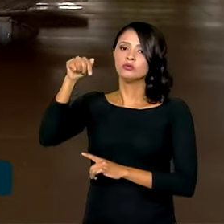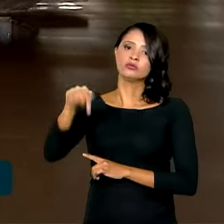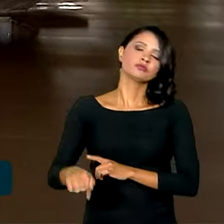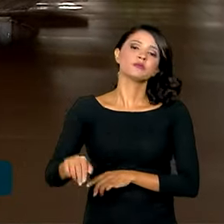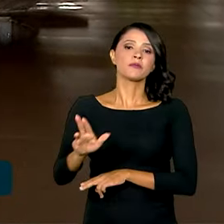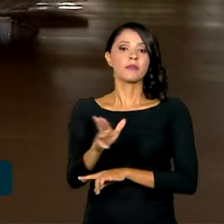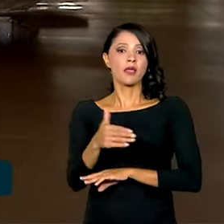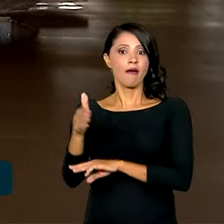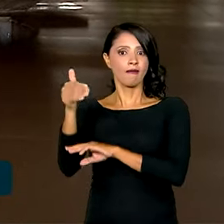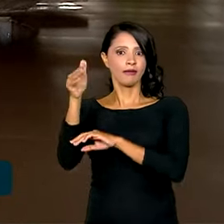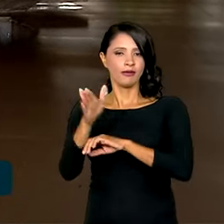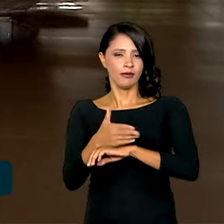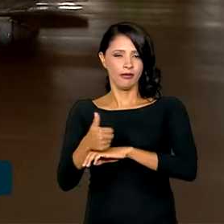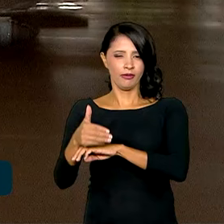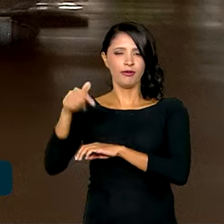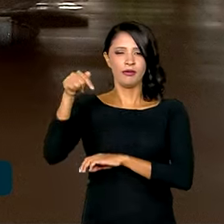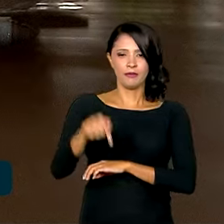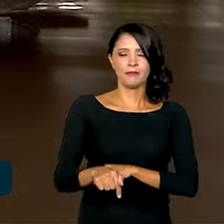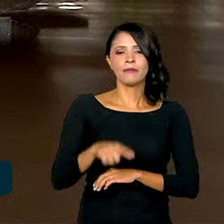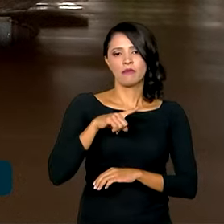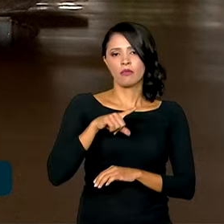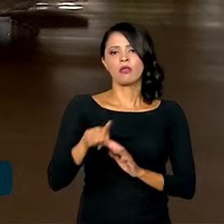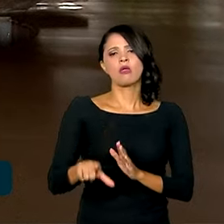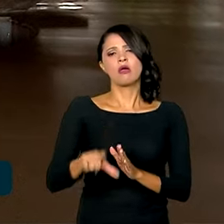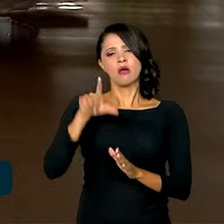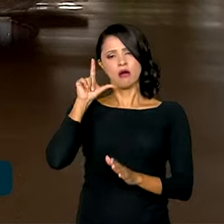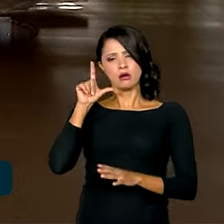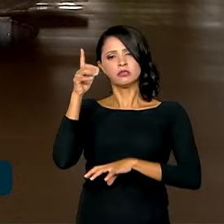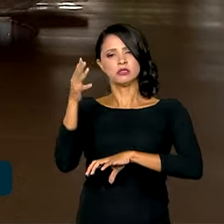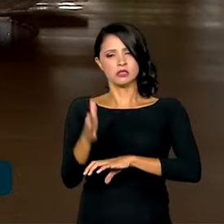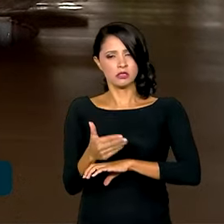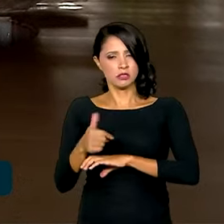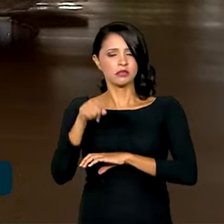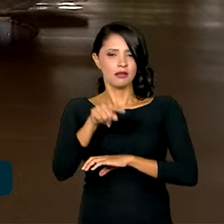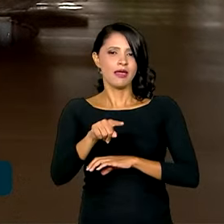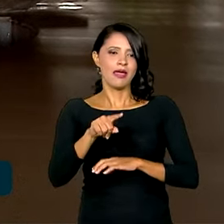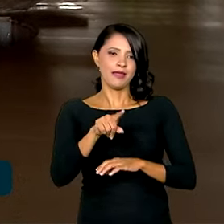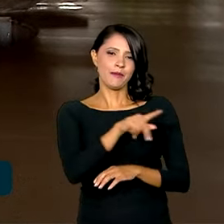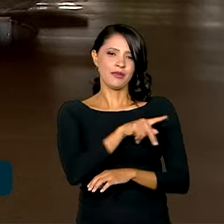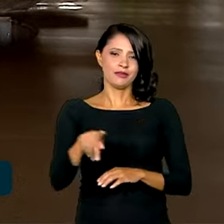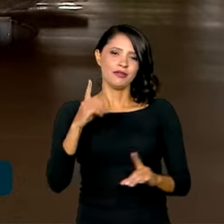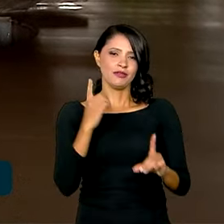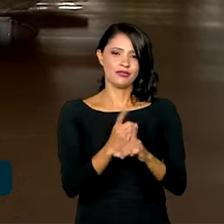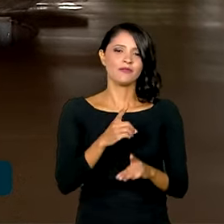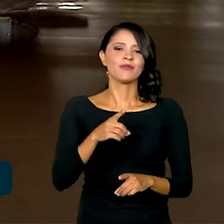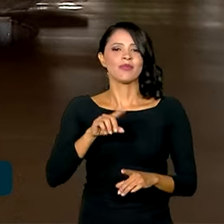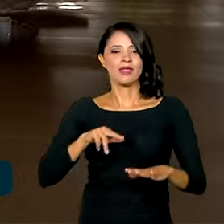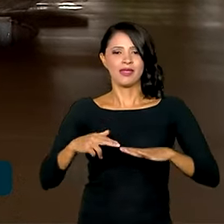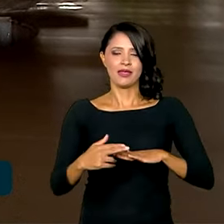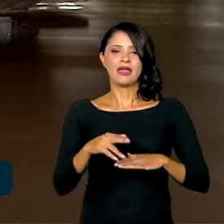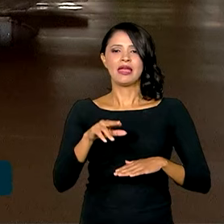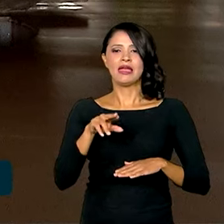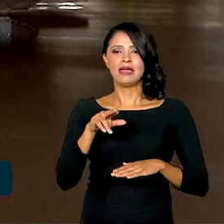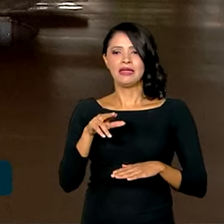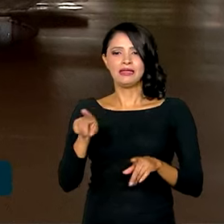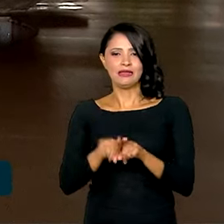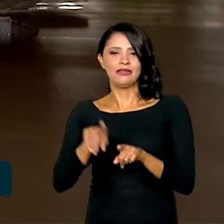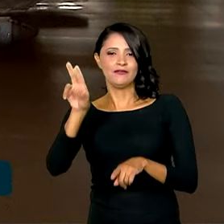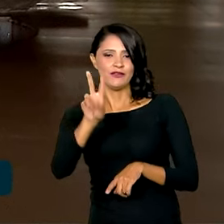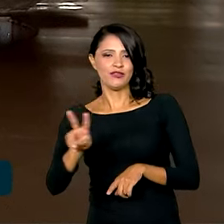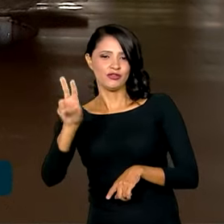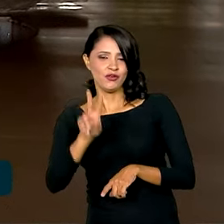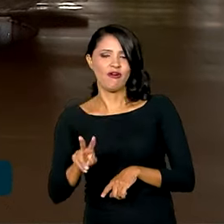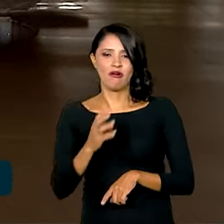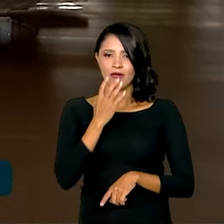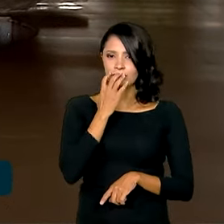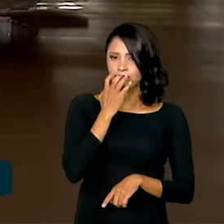do Itamaraty, em Brasília, antecede a reunião entre os presidentes da Guiana, Irfan Ali, e da Venezuela,